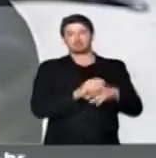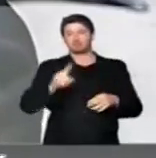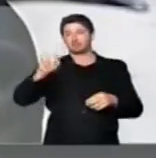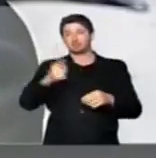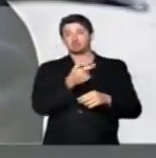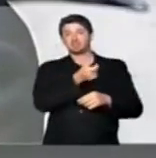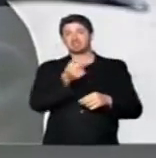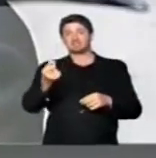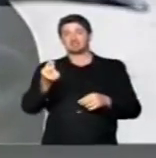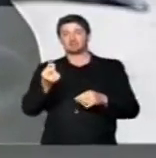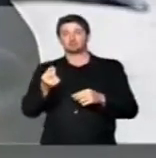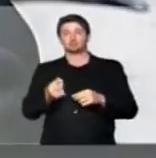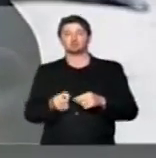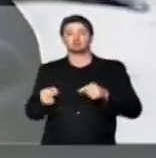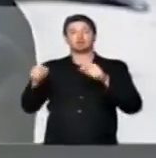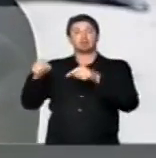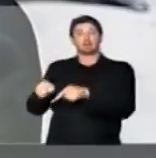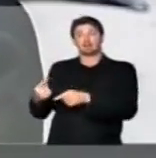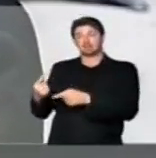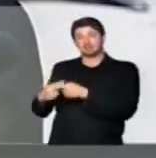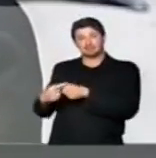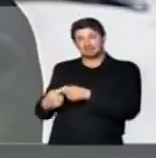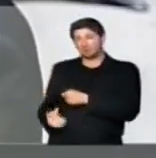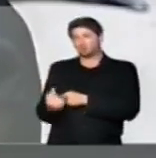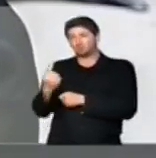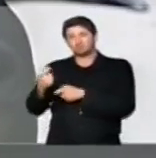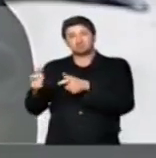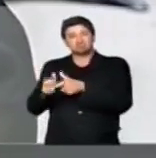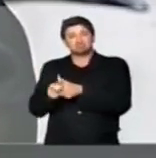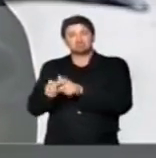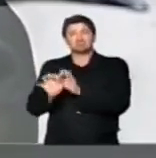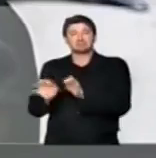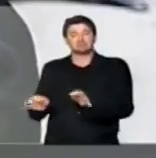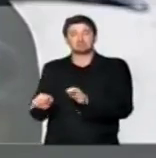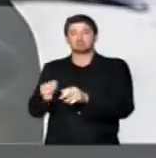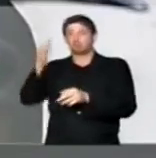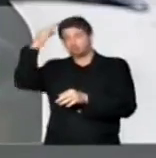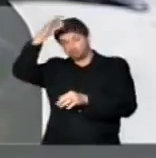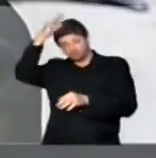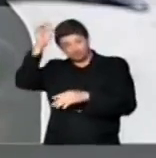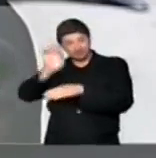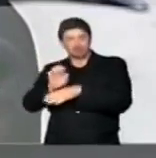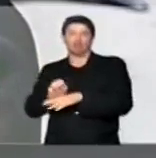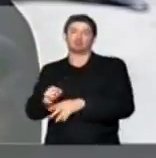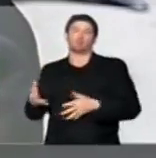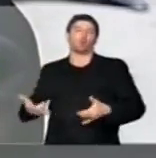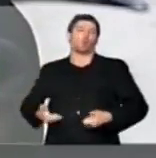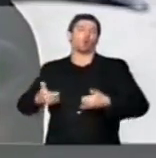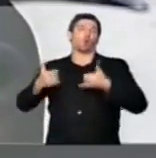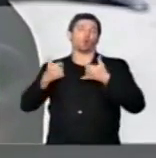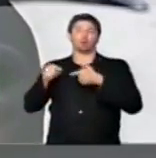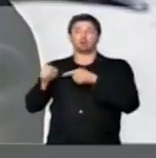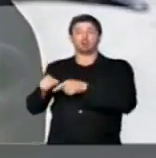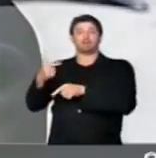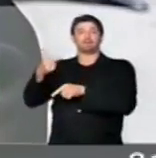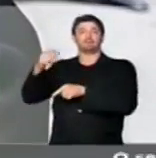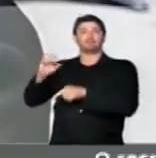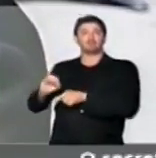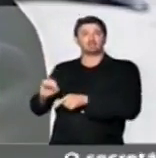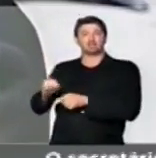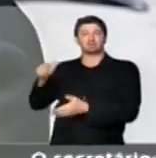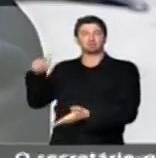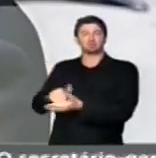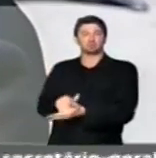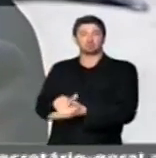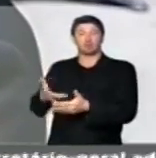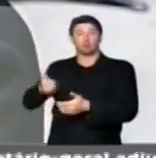municípios. Nova Venecia orgulha hoje o estado do Espírito Santo, o município que em 2015 ficou em 20º no ranking